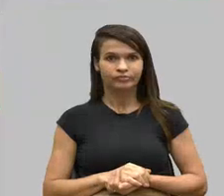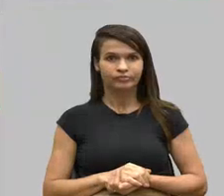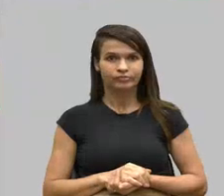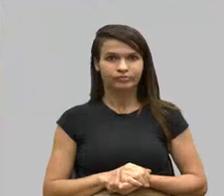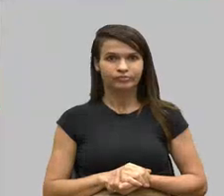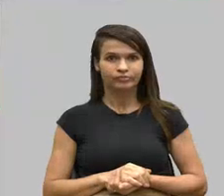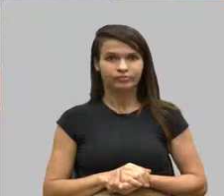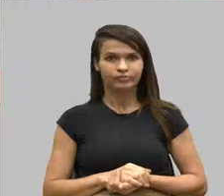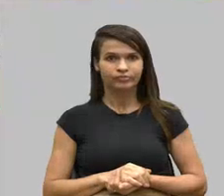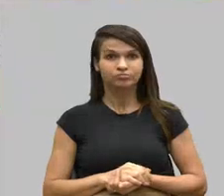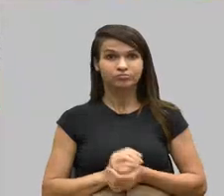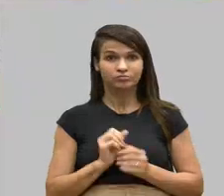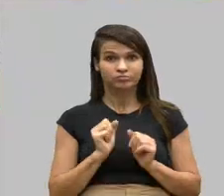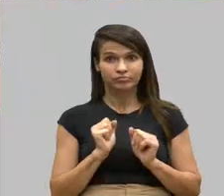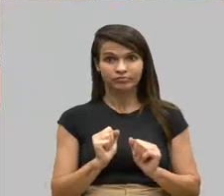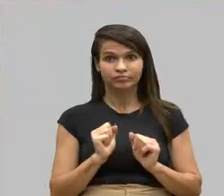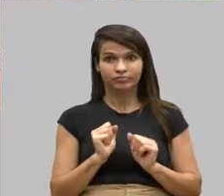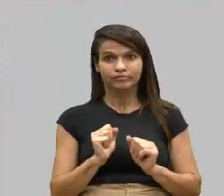pode, pode.